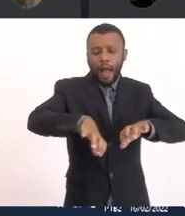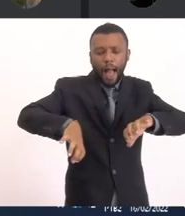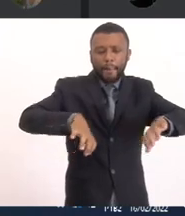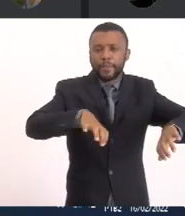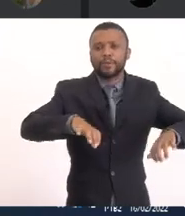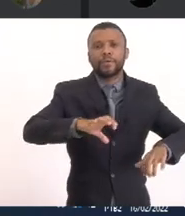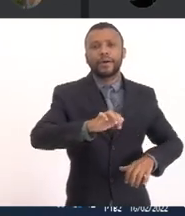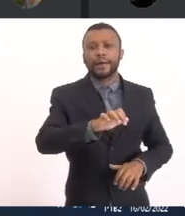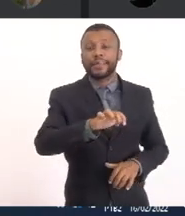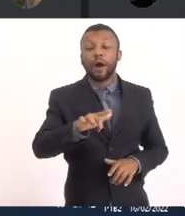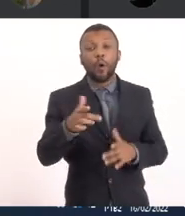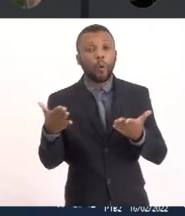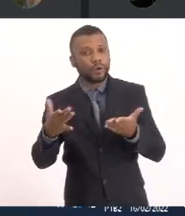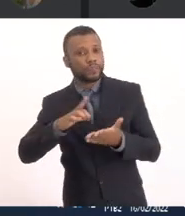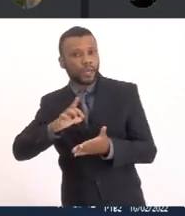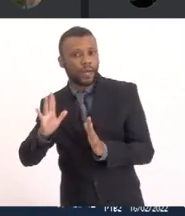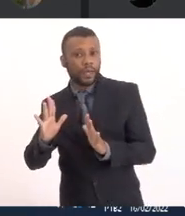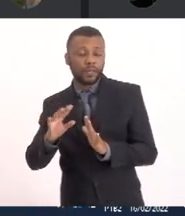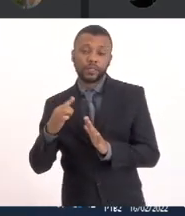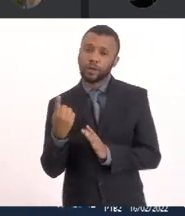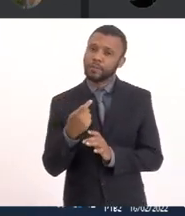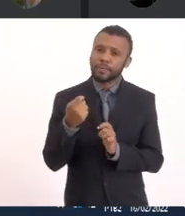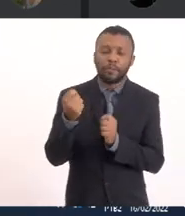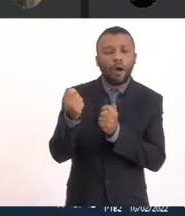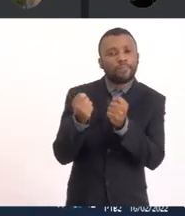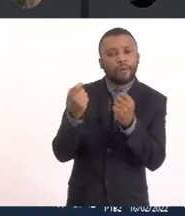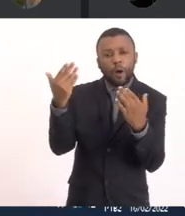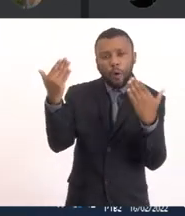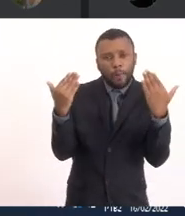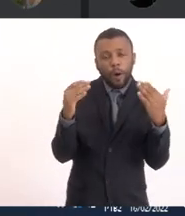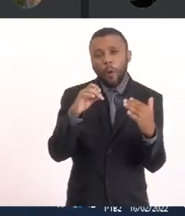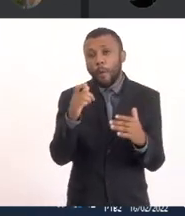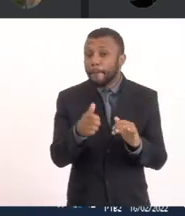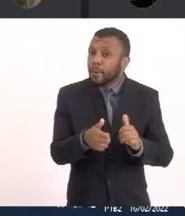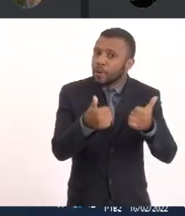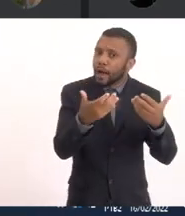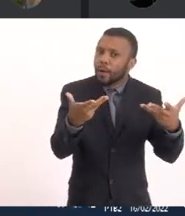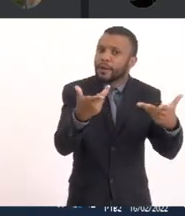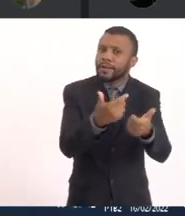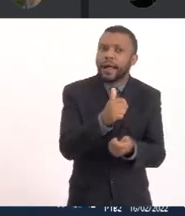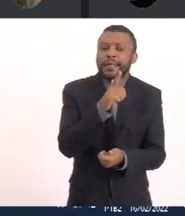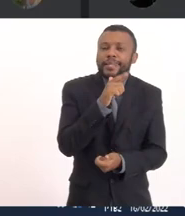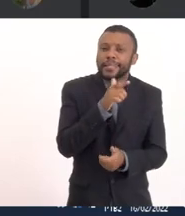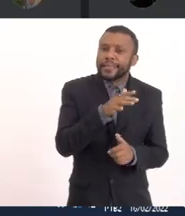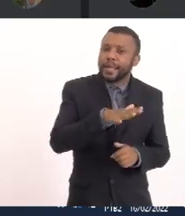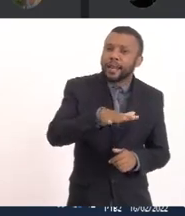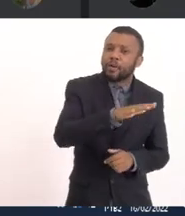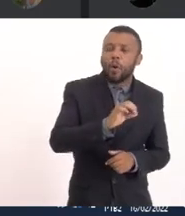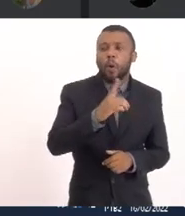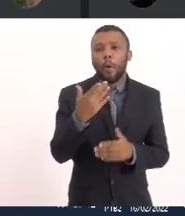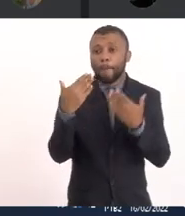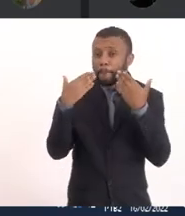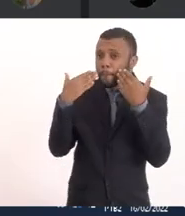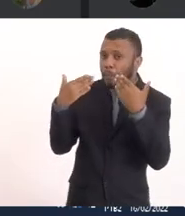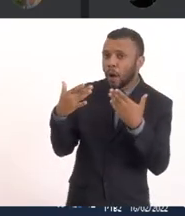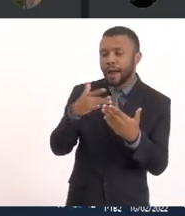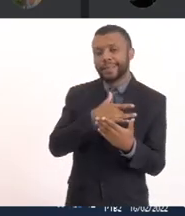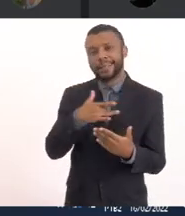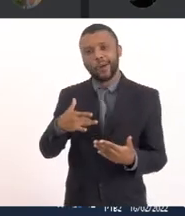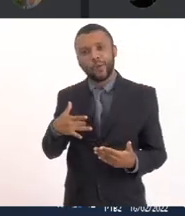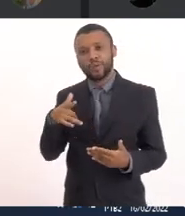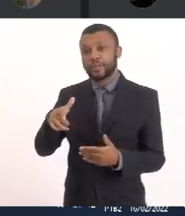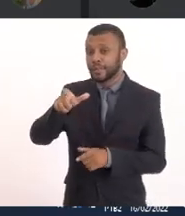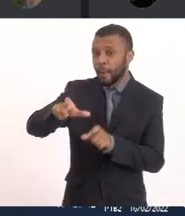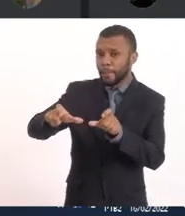Existe Então nós temos que dosar Ou vamos salvar Melhorar a água Da lagoa Ou vamos colocar em risco A saúde dos banhistas